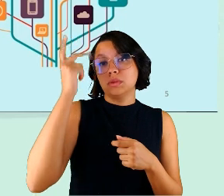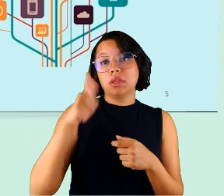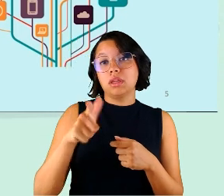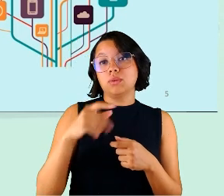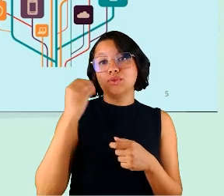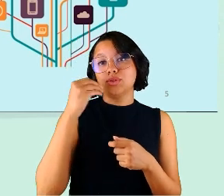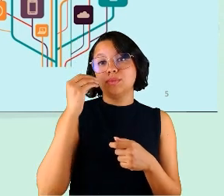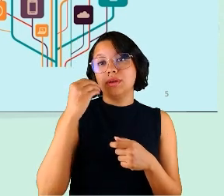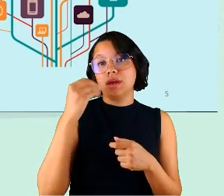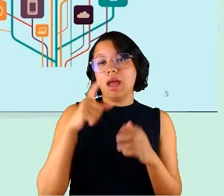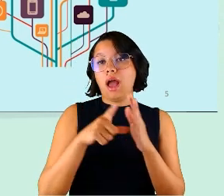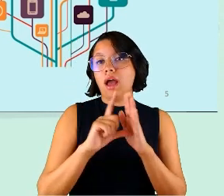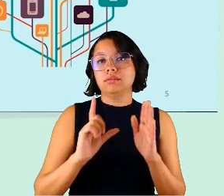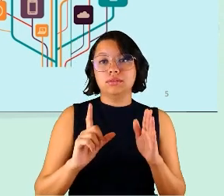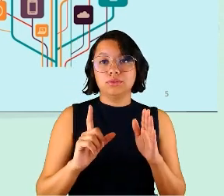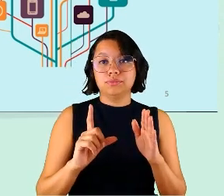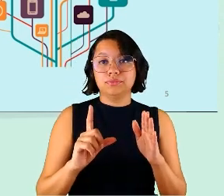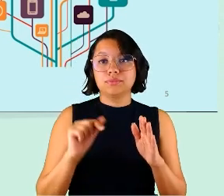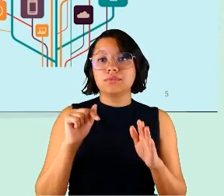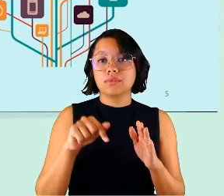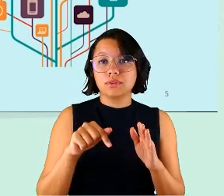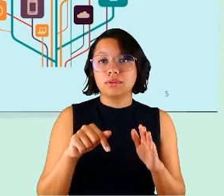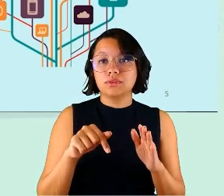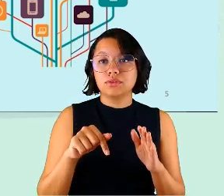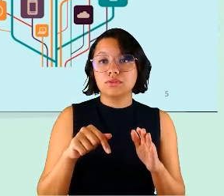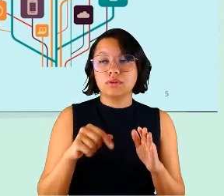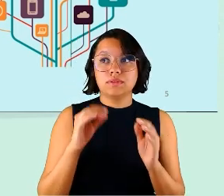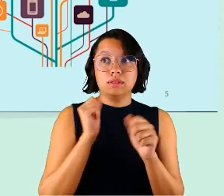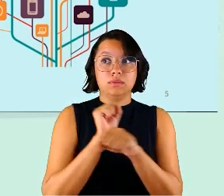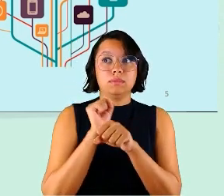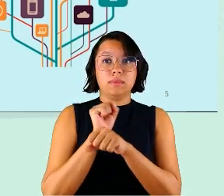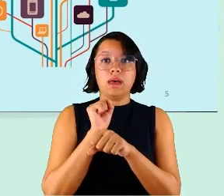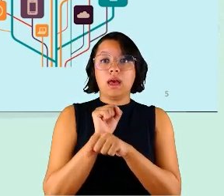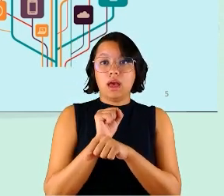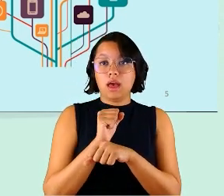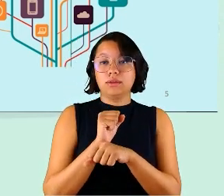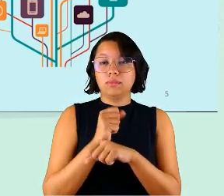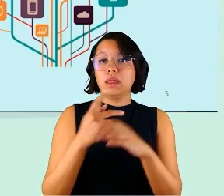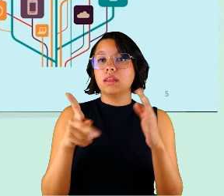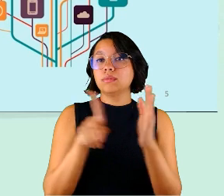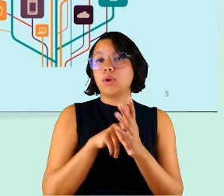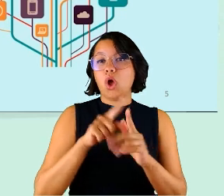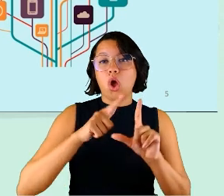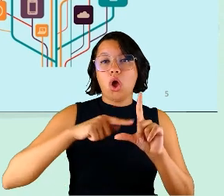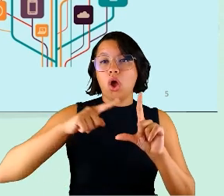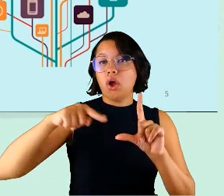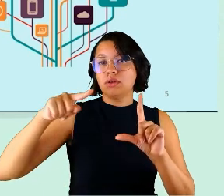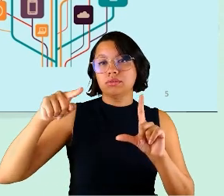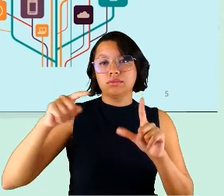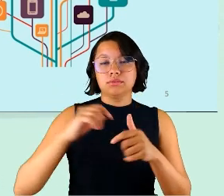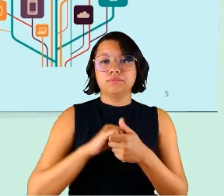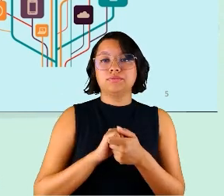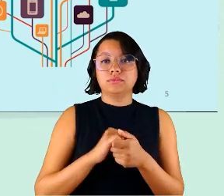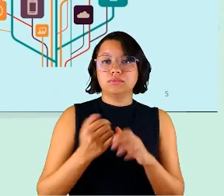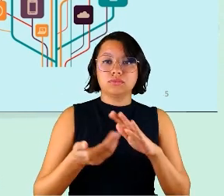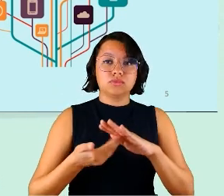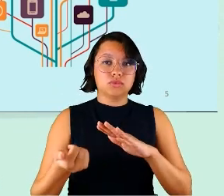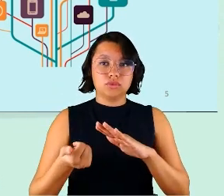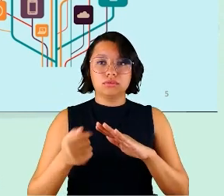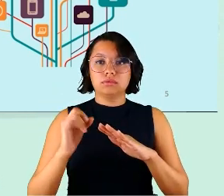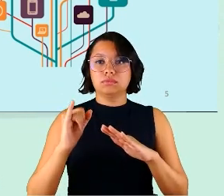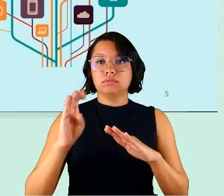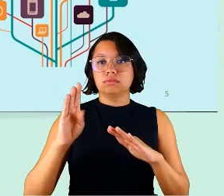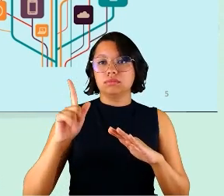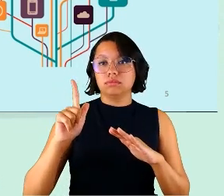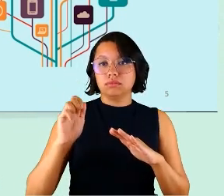não tinham experiência prévia. Era isso que estava sendo esperado pelas próprias estatísticas retiradas